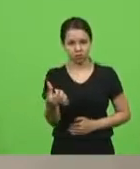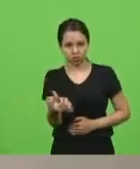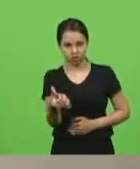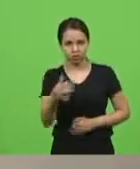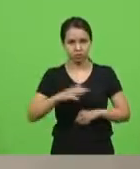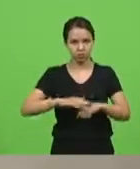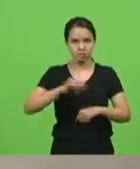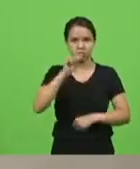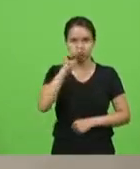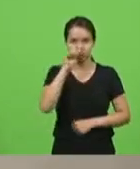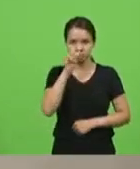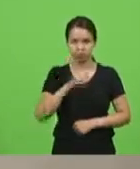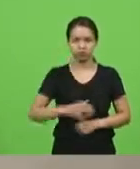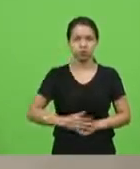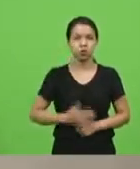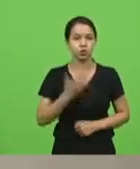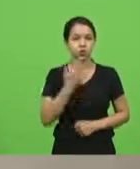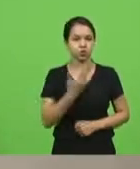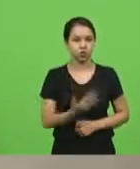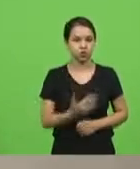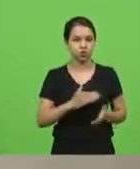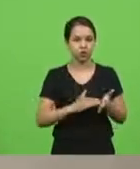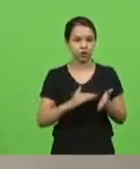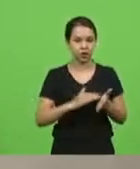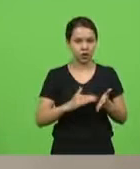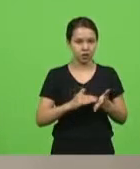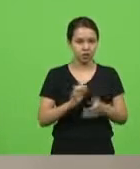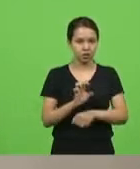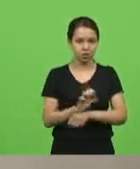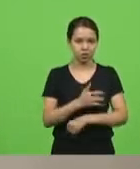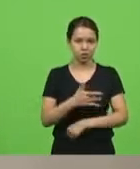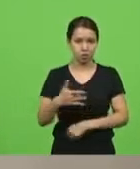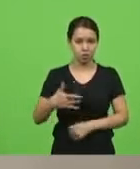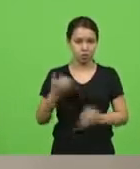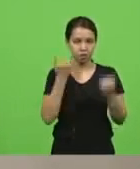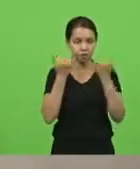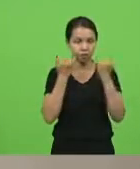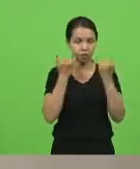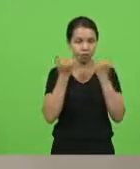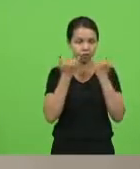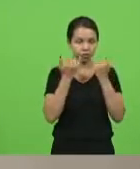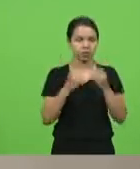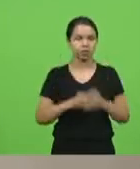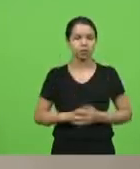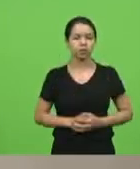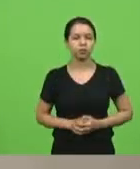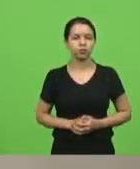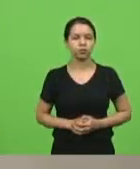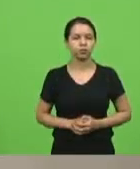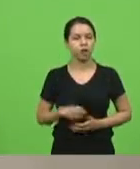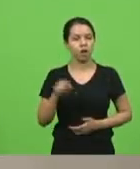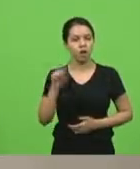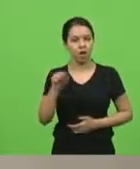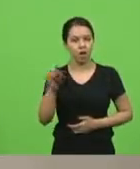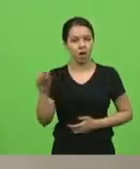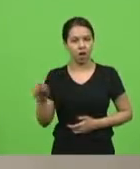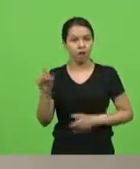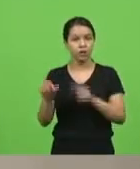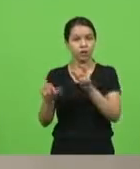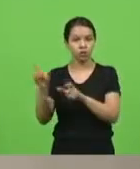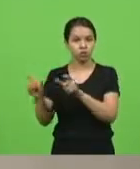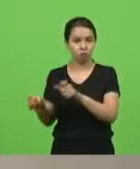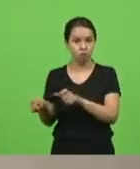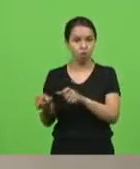deputado João Amin, solicitando ao secretário de Estado da Saúde informações acerca do fato de que pacientes com Covid-19 terem